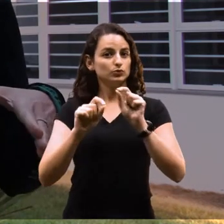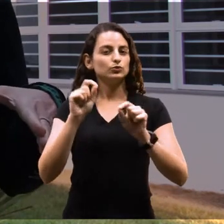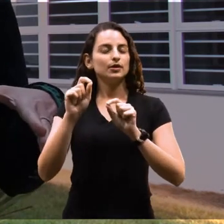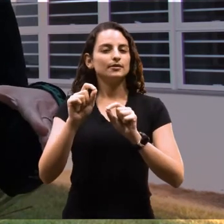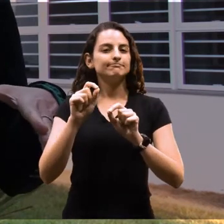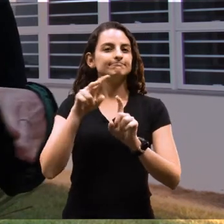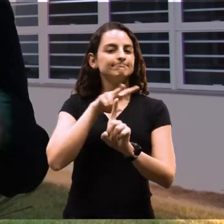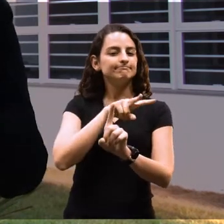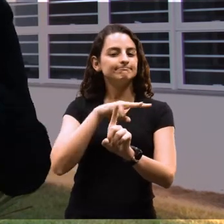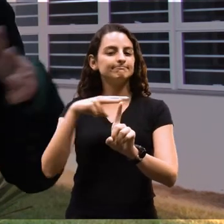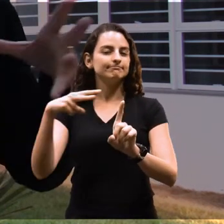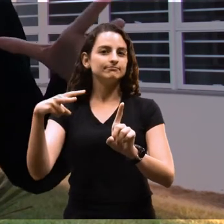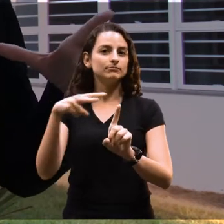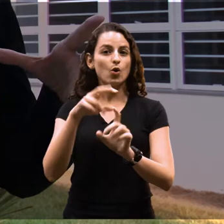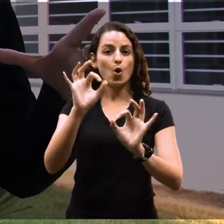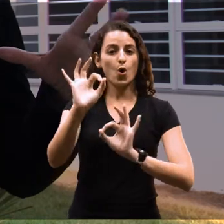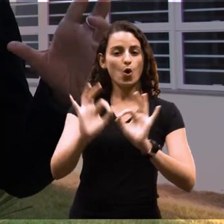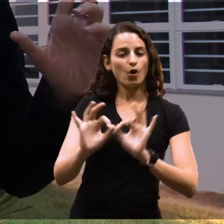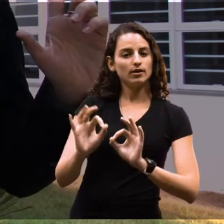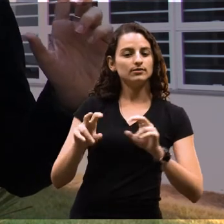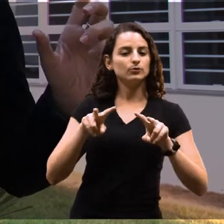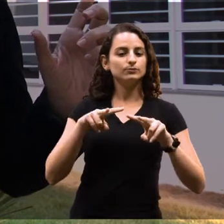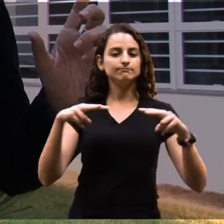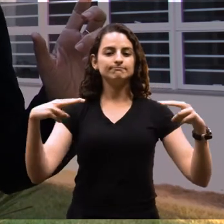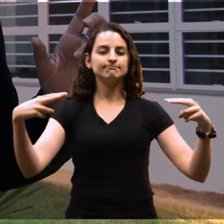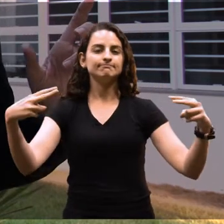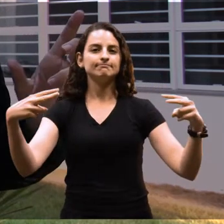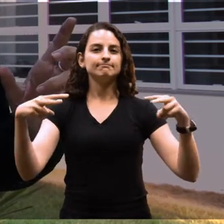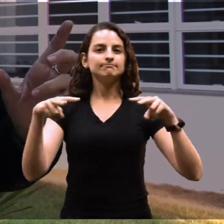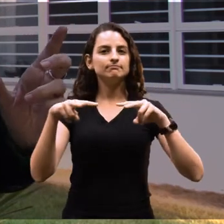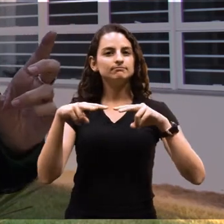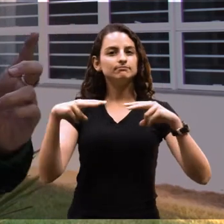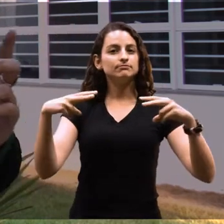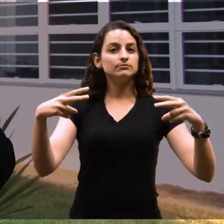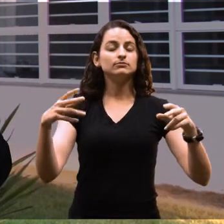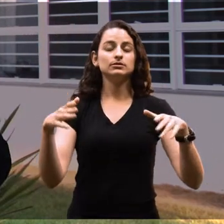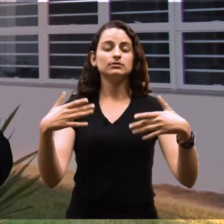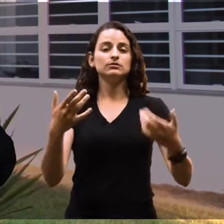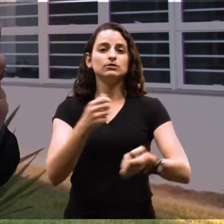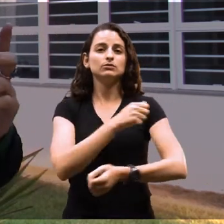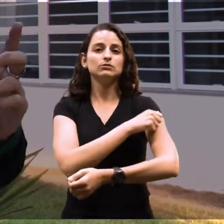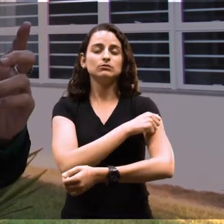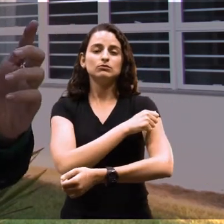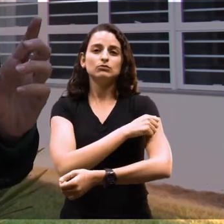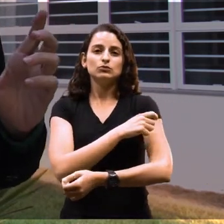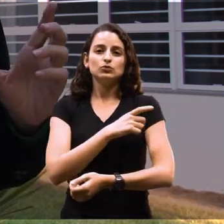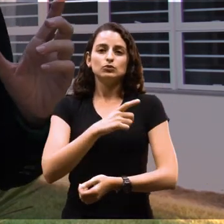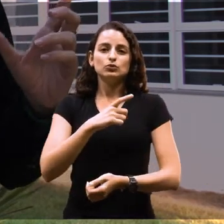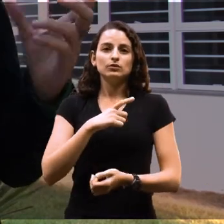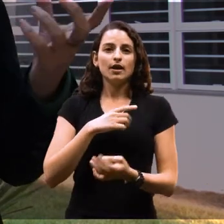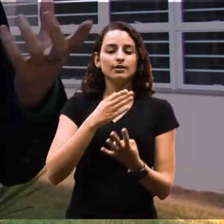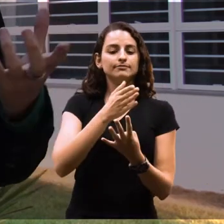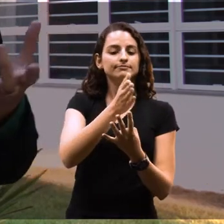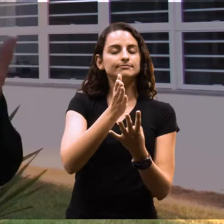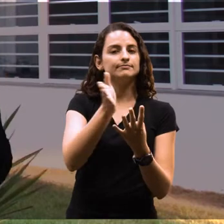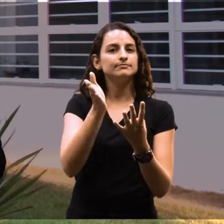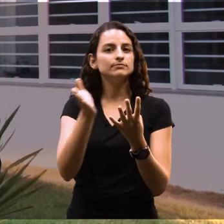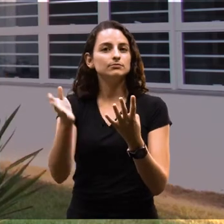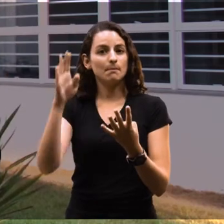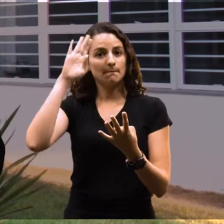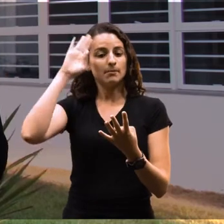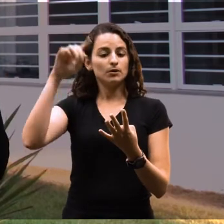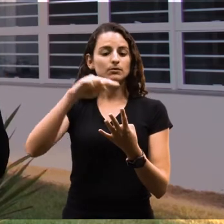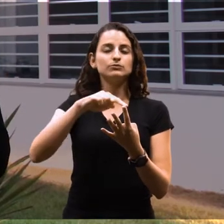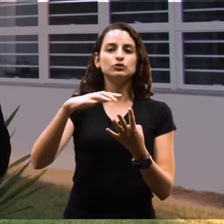enxergar a organização de uma maneira multifacetada. Então, o aluno vai ter quatro pilares